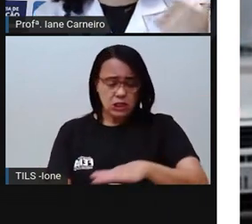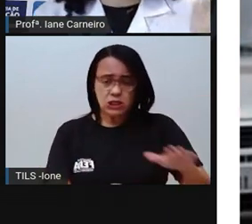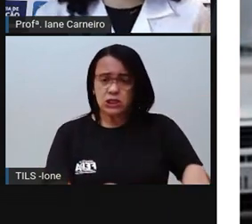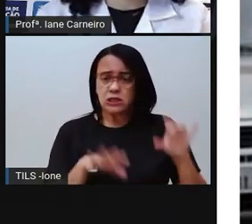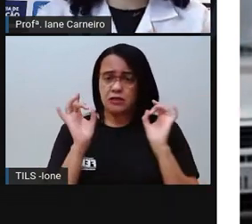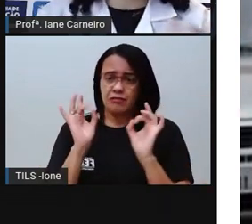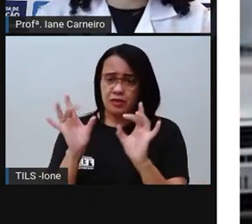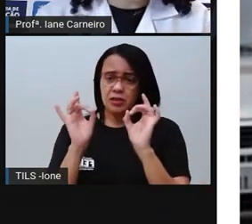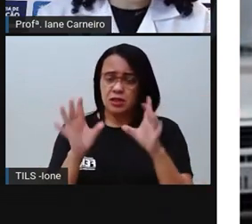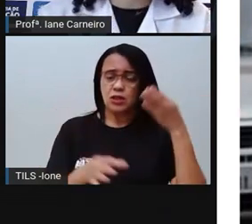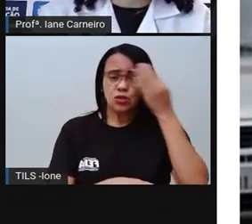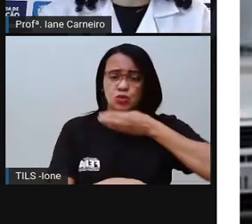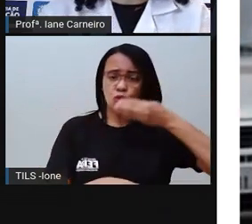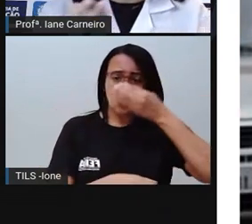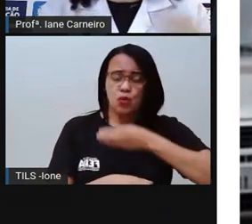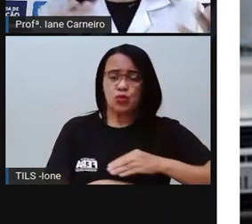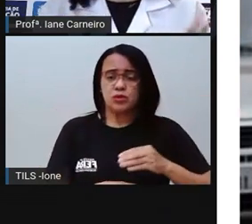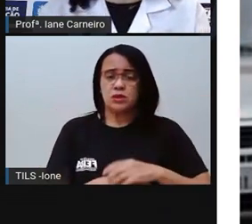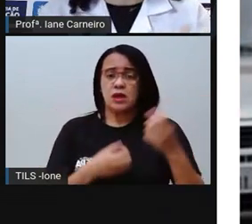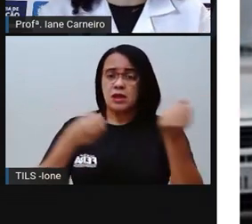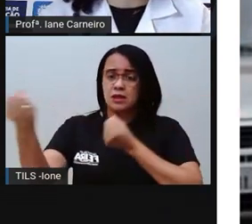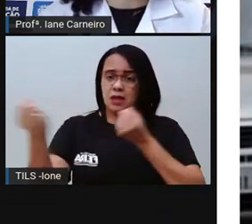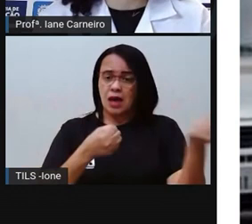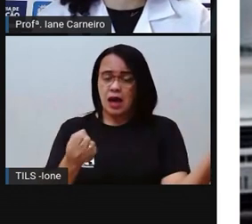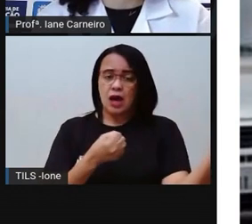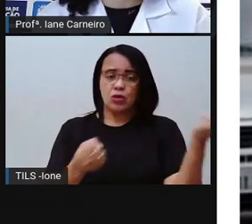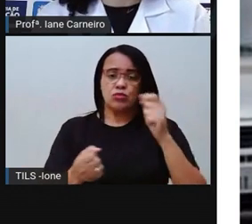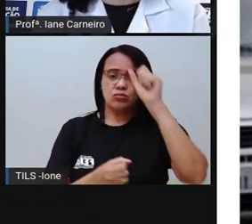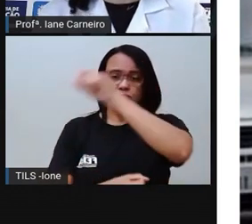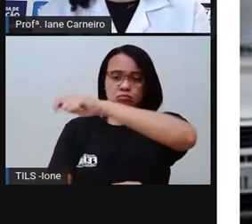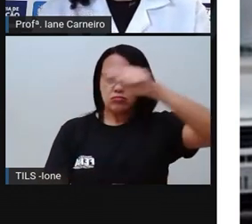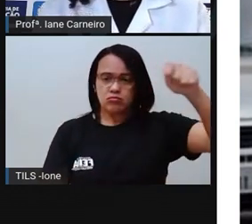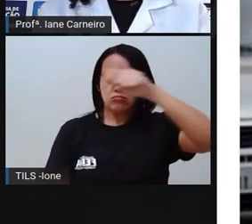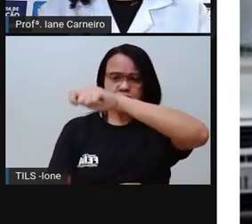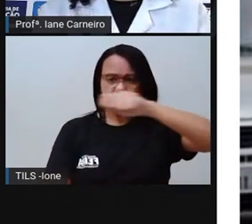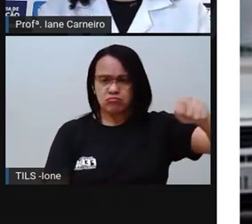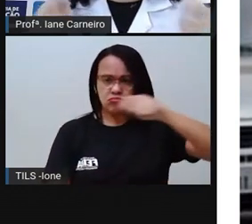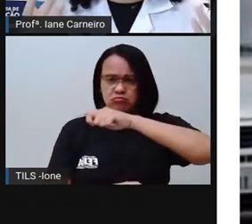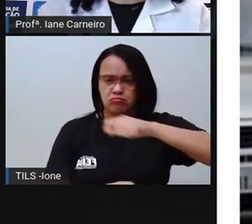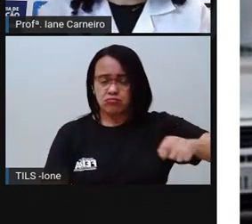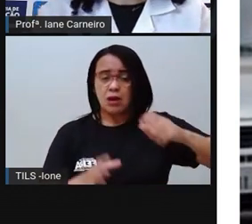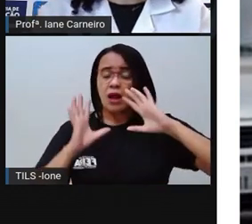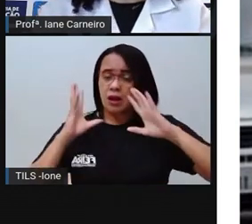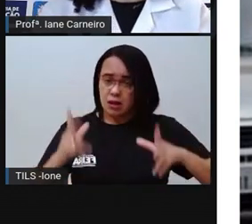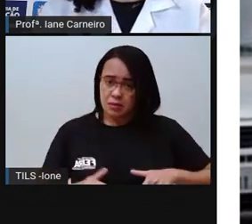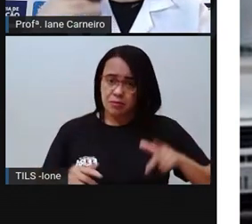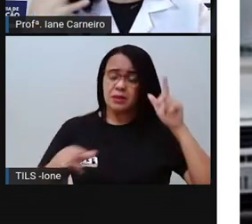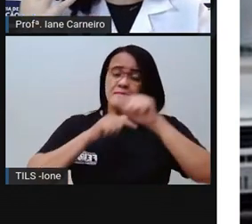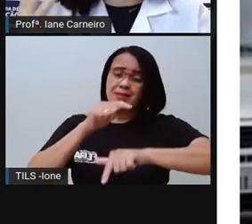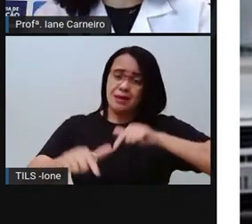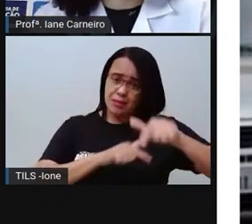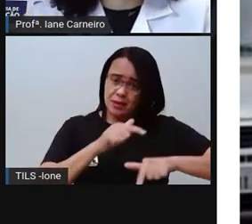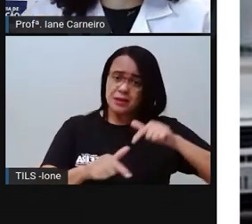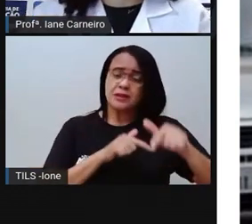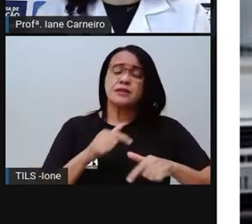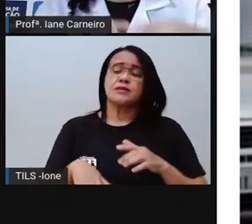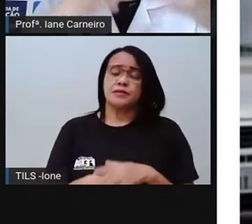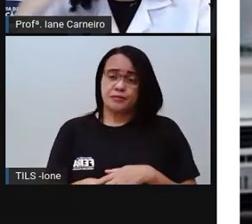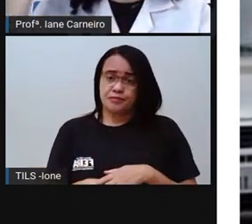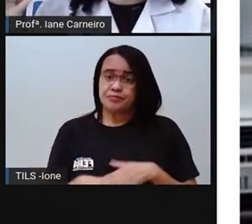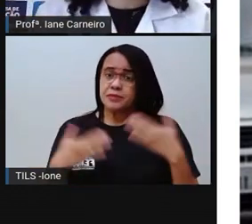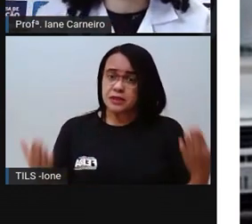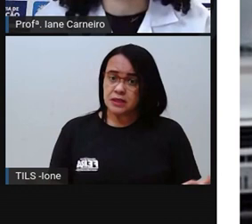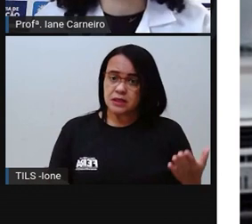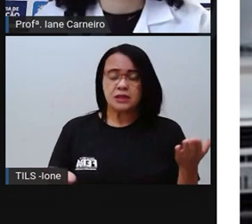de crianças limpando o carro, né? E como a PRO conversou com vocês na aula passada, a gente sabe, né? Que estamos passando por